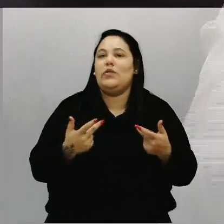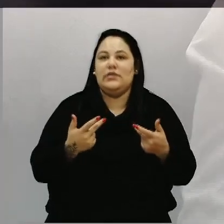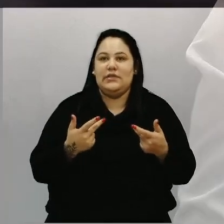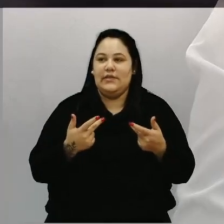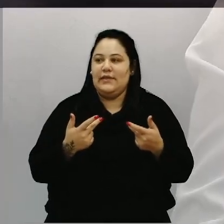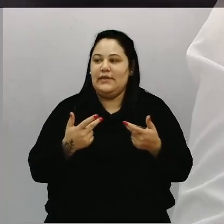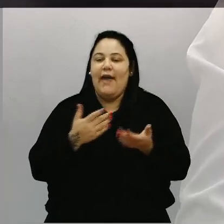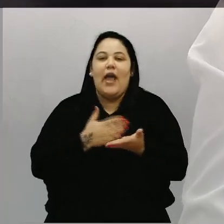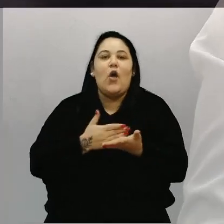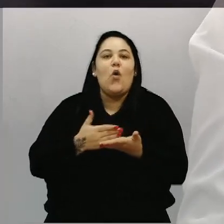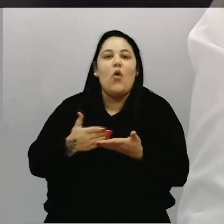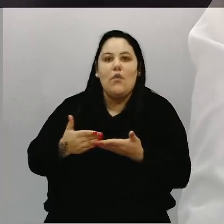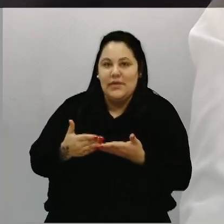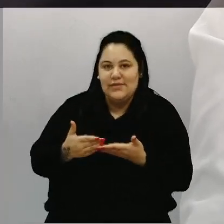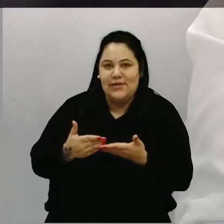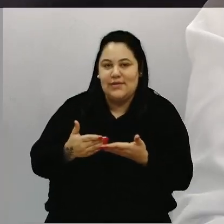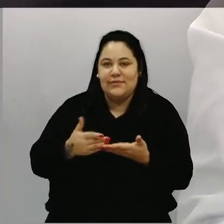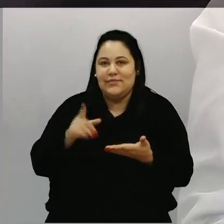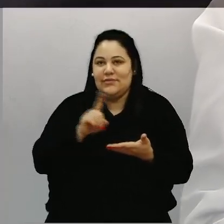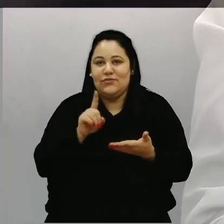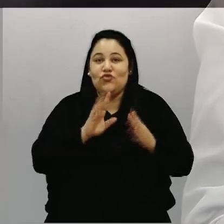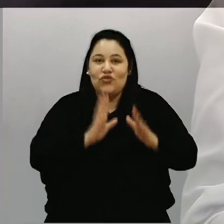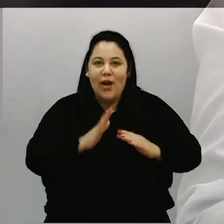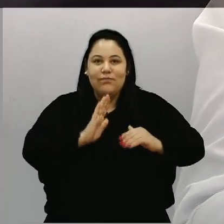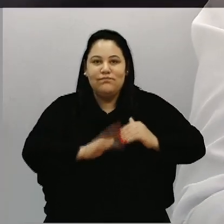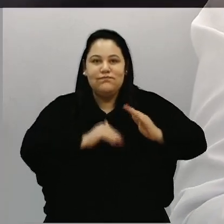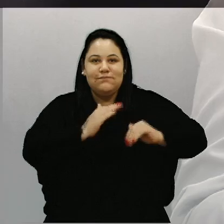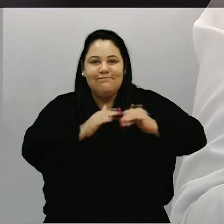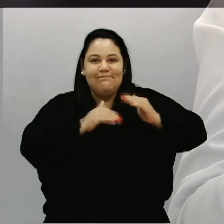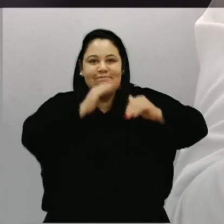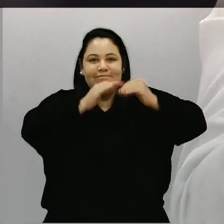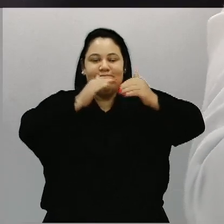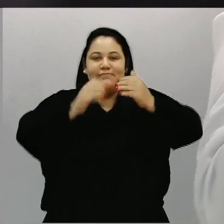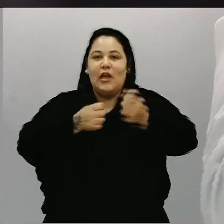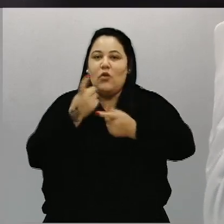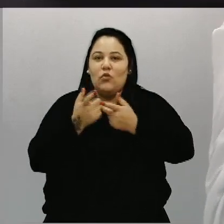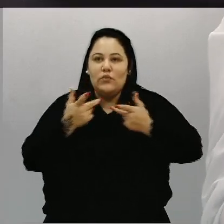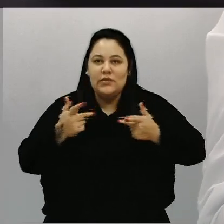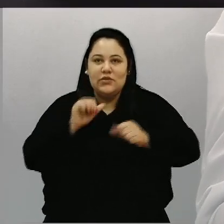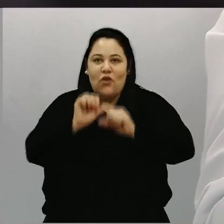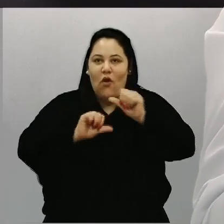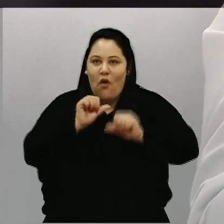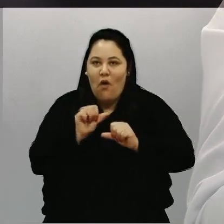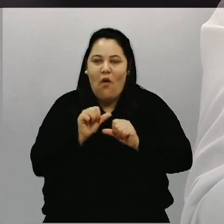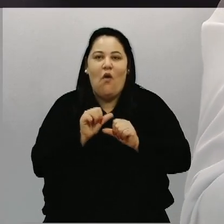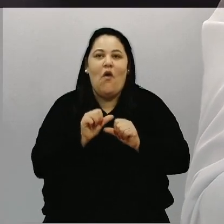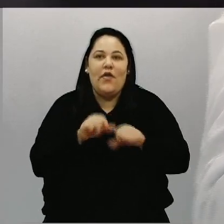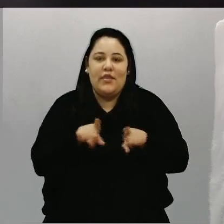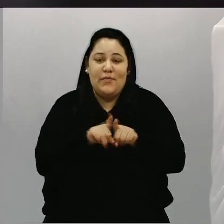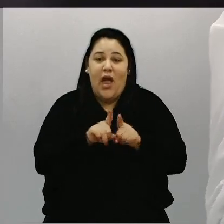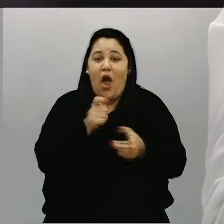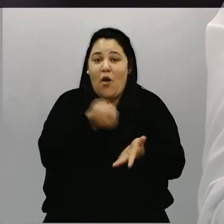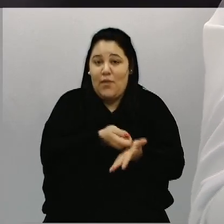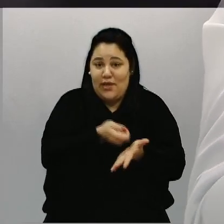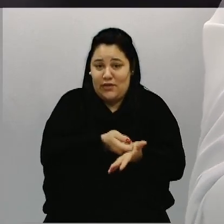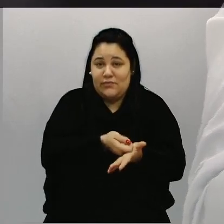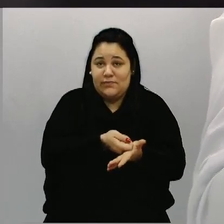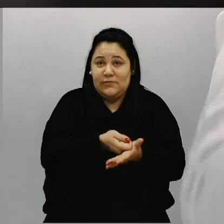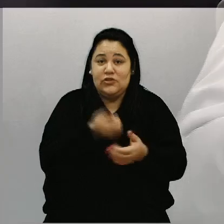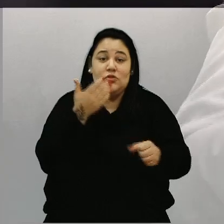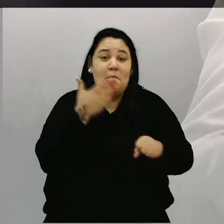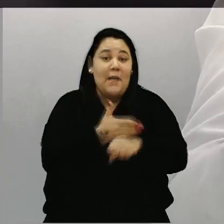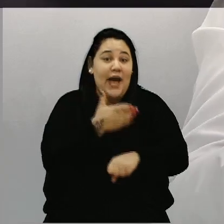vai começar. Não é algo que está andando, inclusive, com algumas mudanças, com obrigatoriedade de participação